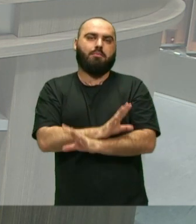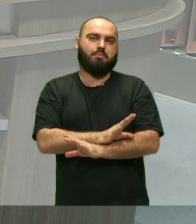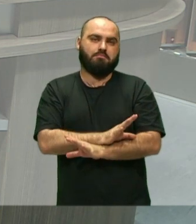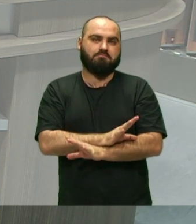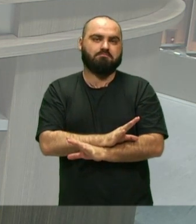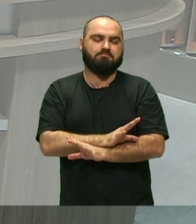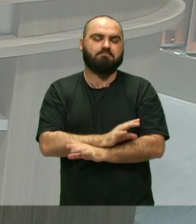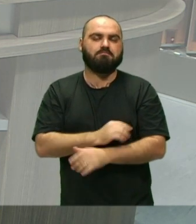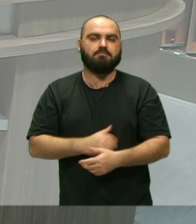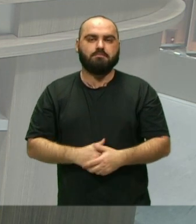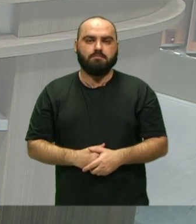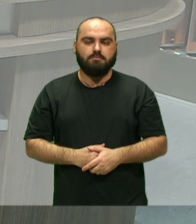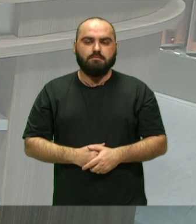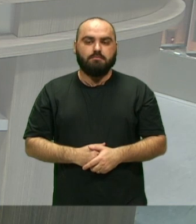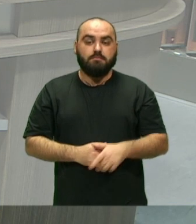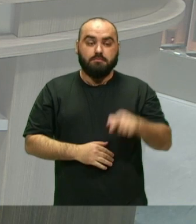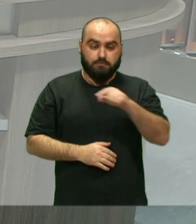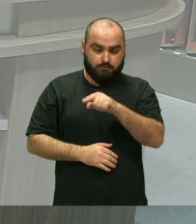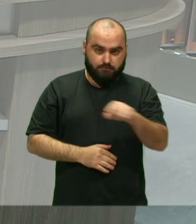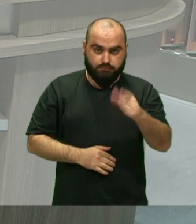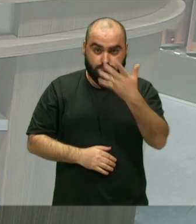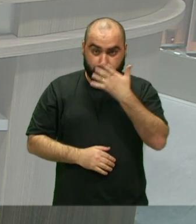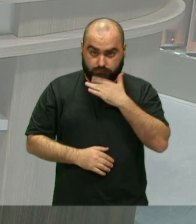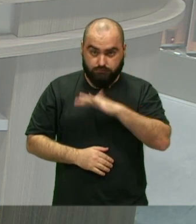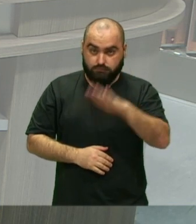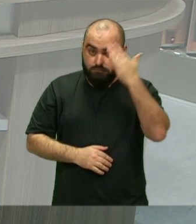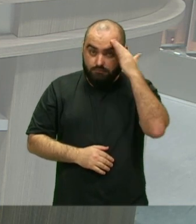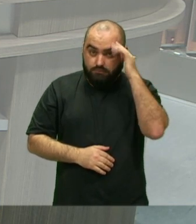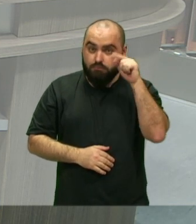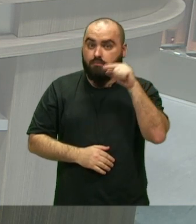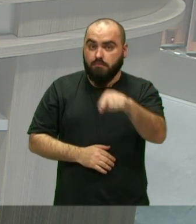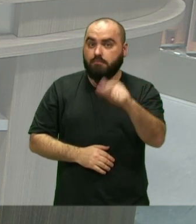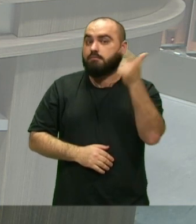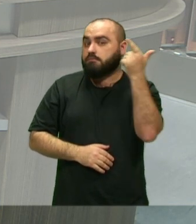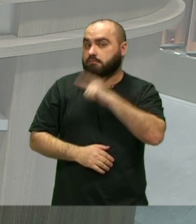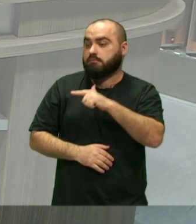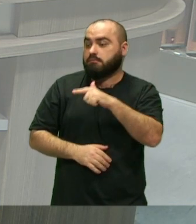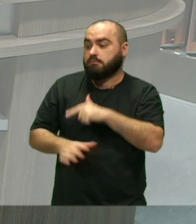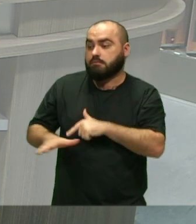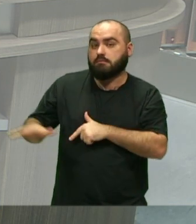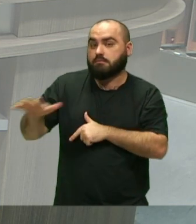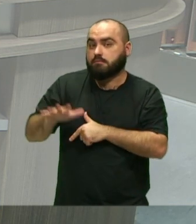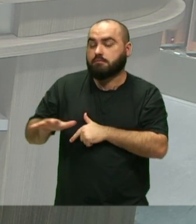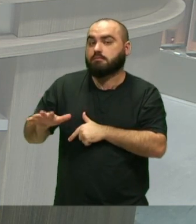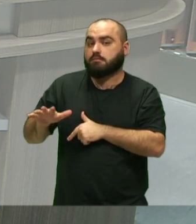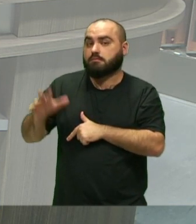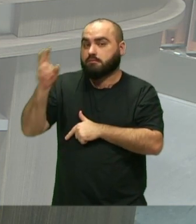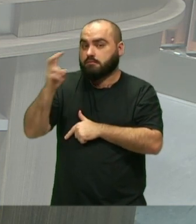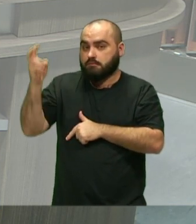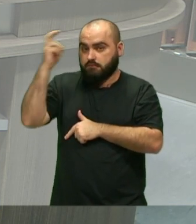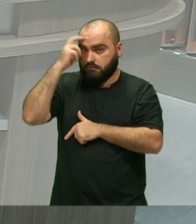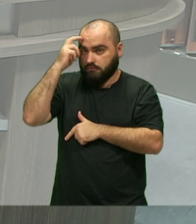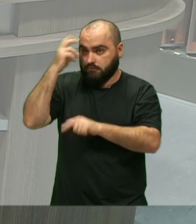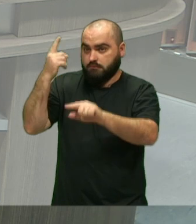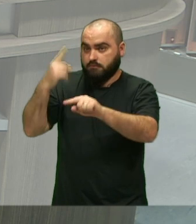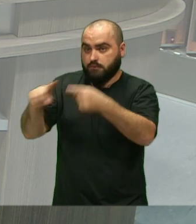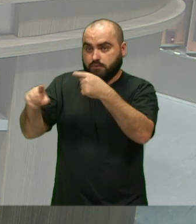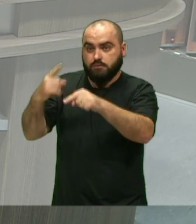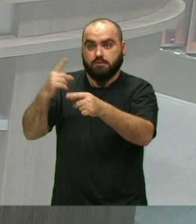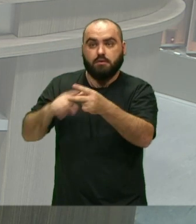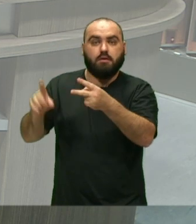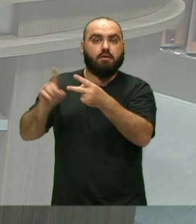E fazer com que eles Entendam Que através disso Eles podem Se potencializar Em outras áreas Da cultura Da música